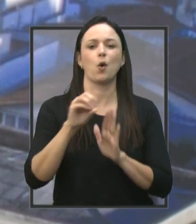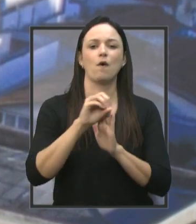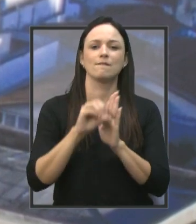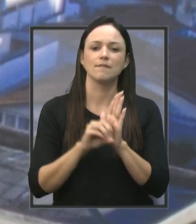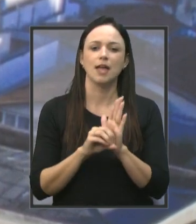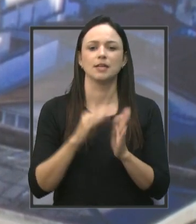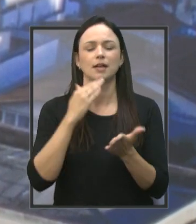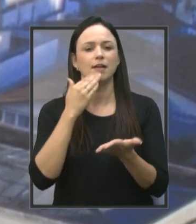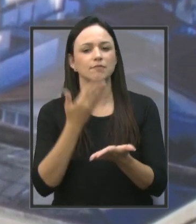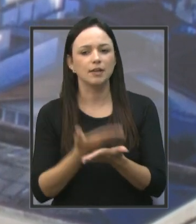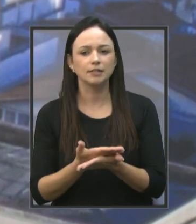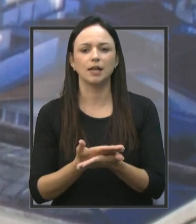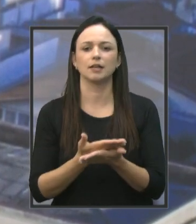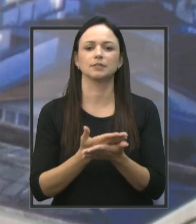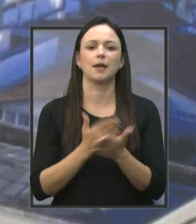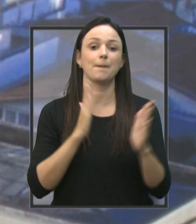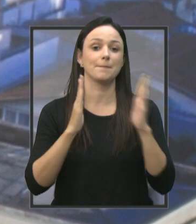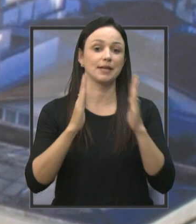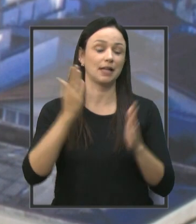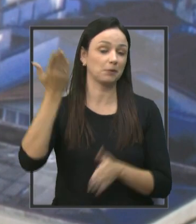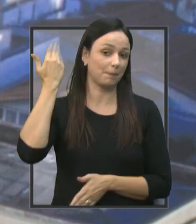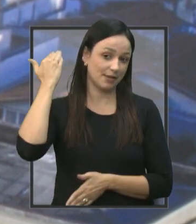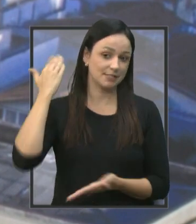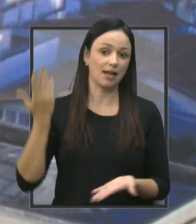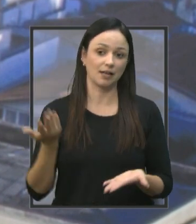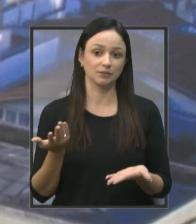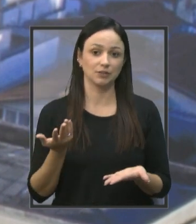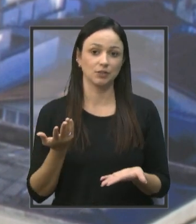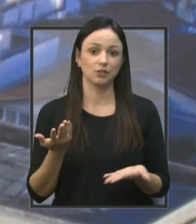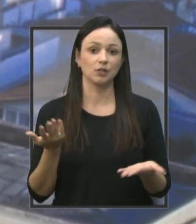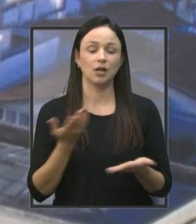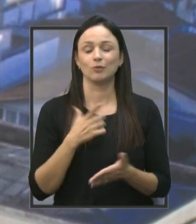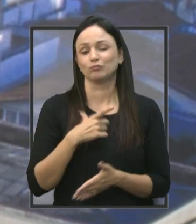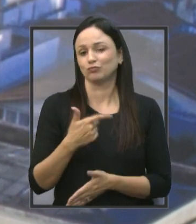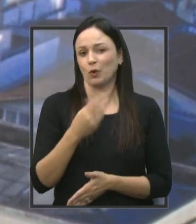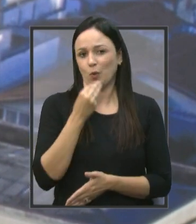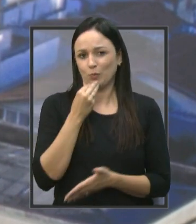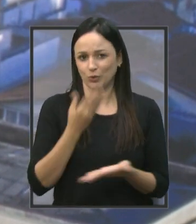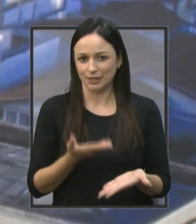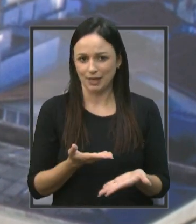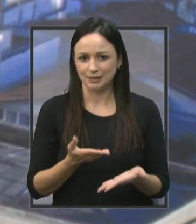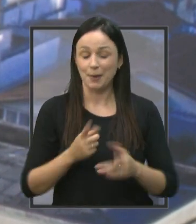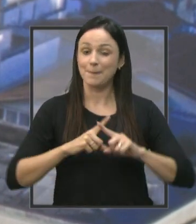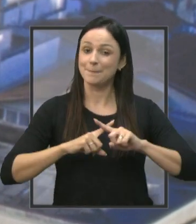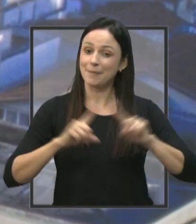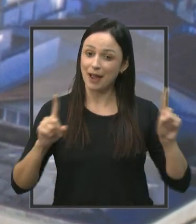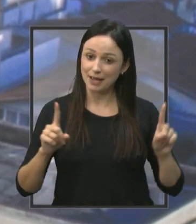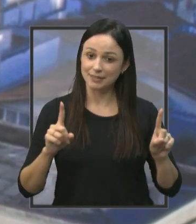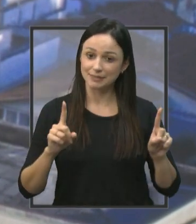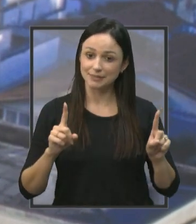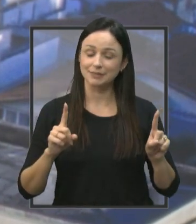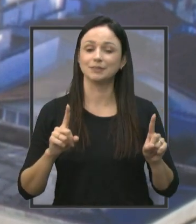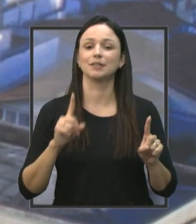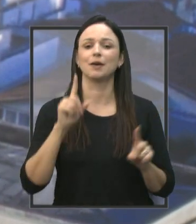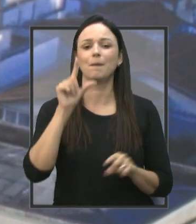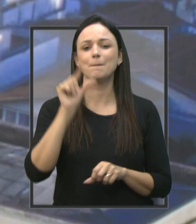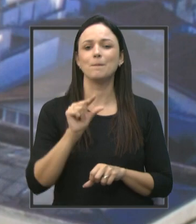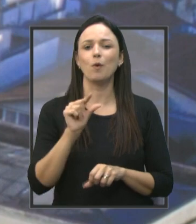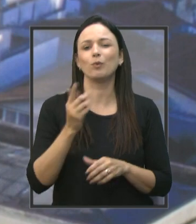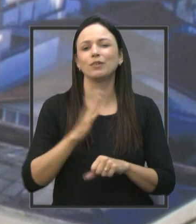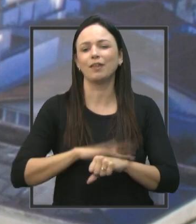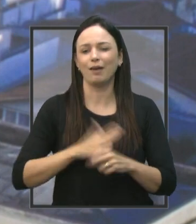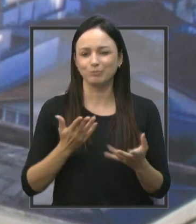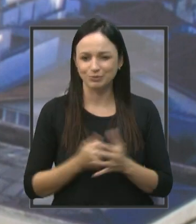requerimentos de mandatos passados, mas eu não vou ter essa oportunidade. Mas, é por pouco tempo,